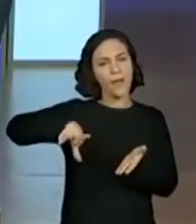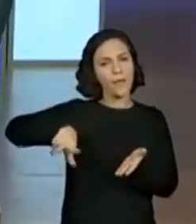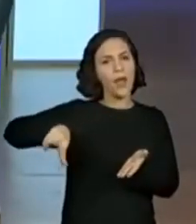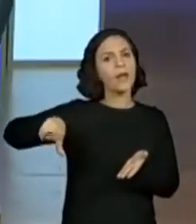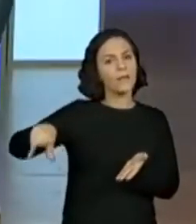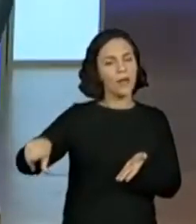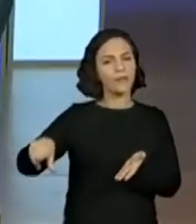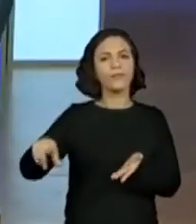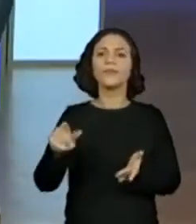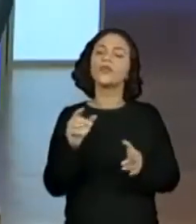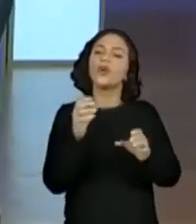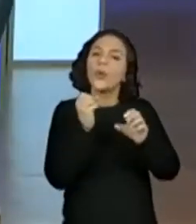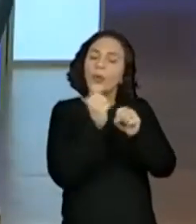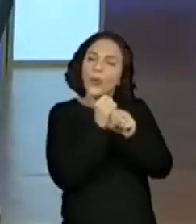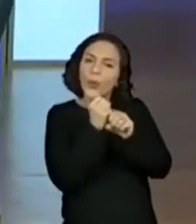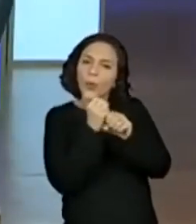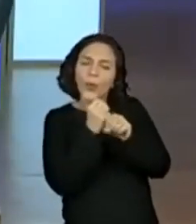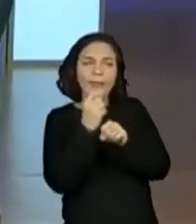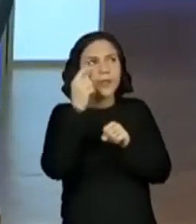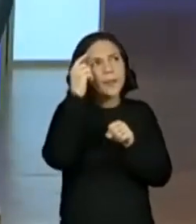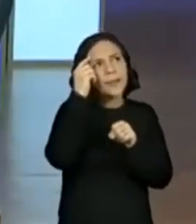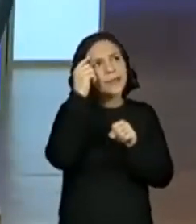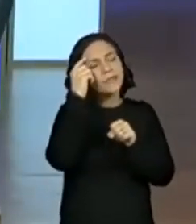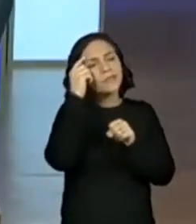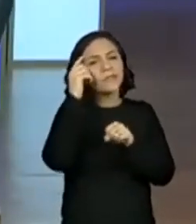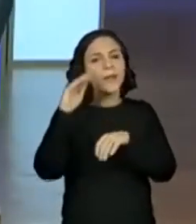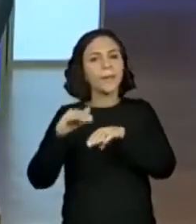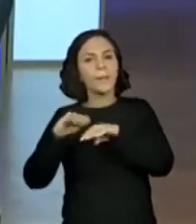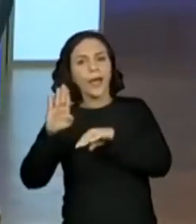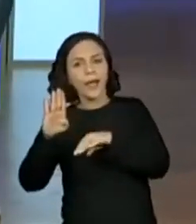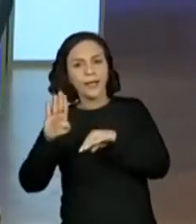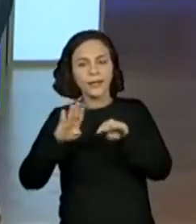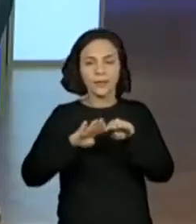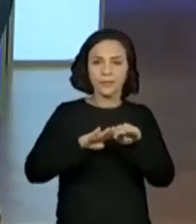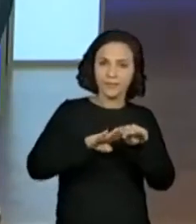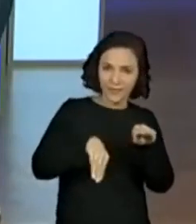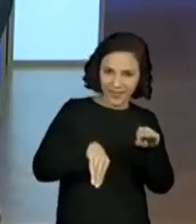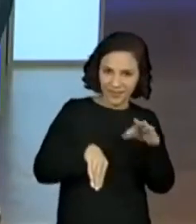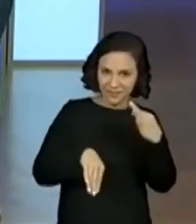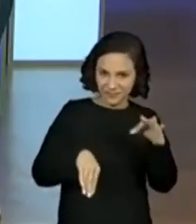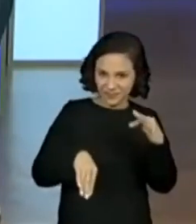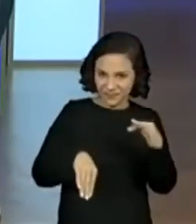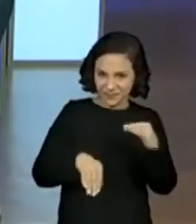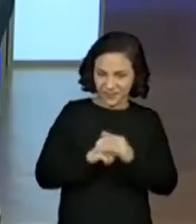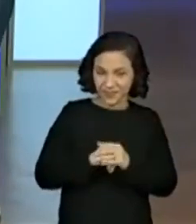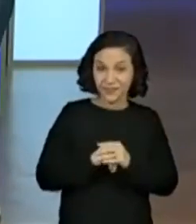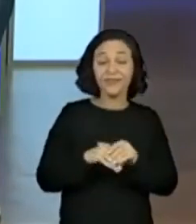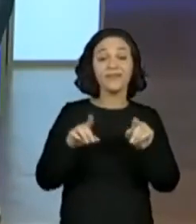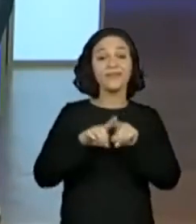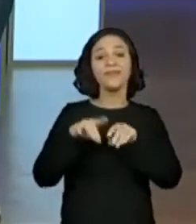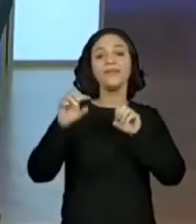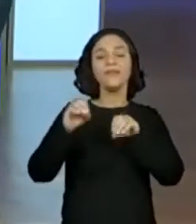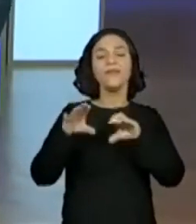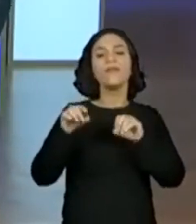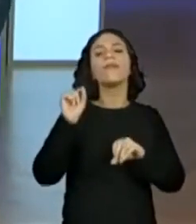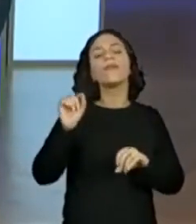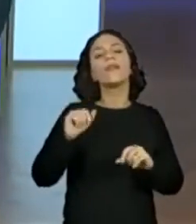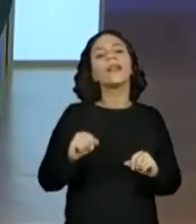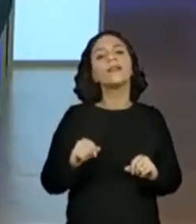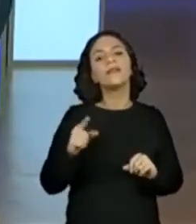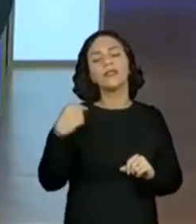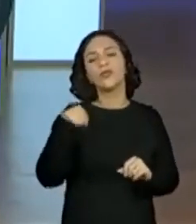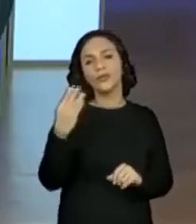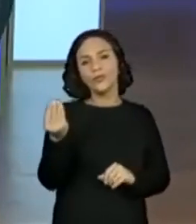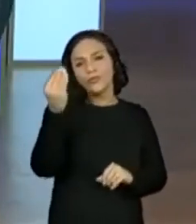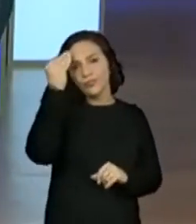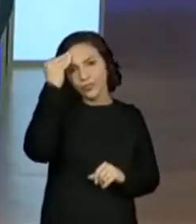né? Uma continha de pensar em quanto tem mais, em quanto tem menos. A gente ensinou aqui outro dia aquela questão de coloco ali na